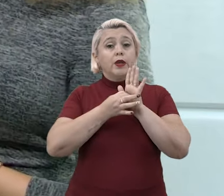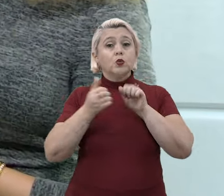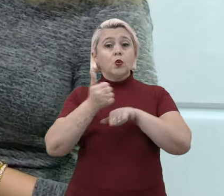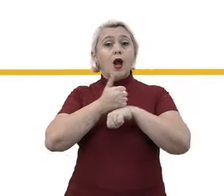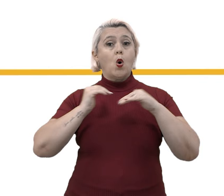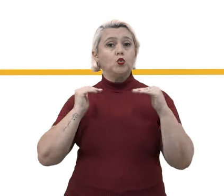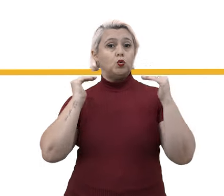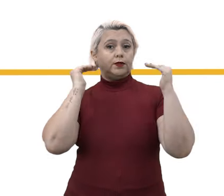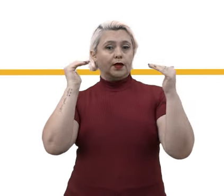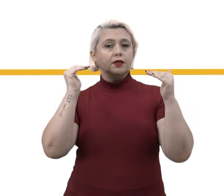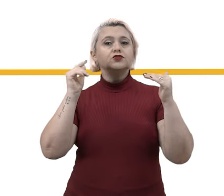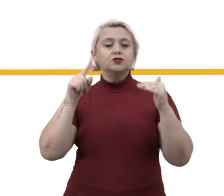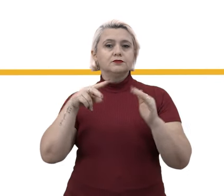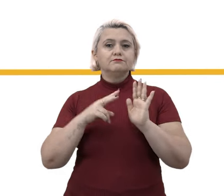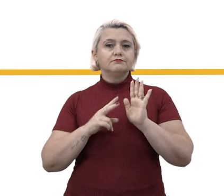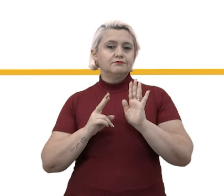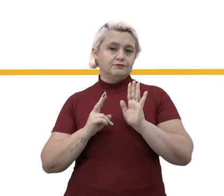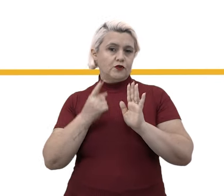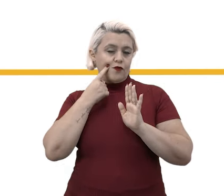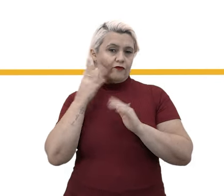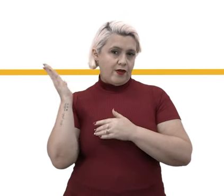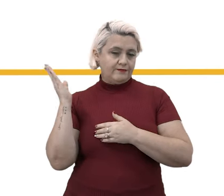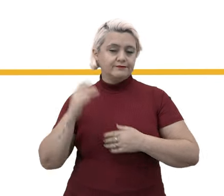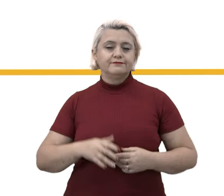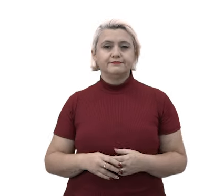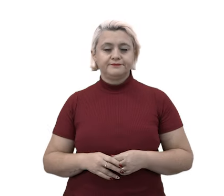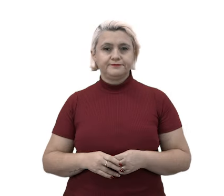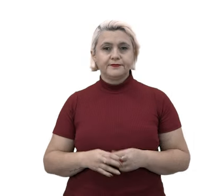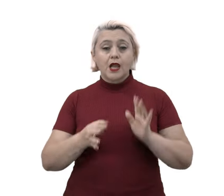o que é um argumento de autoridade? Segue para mim.